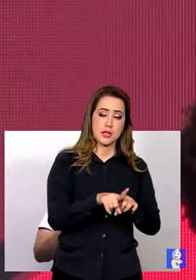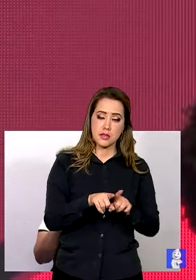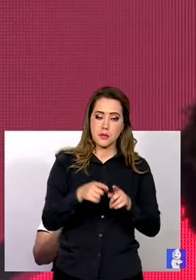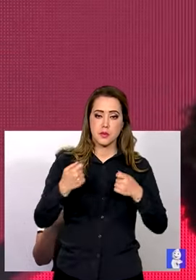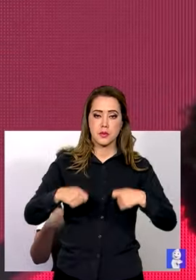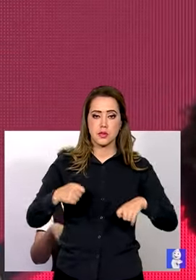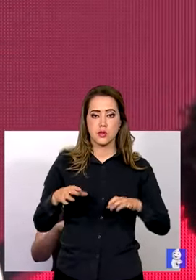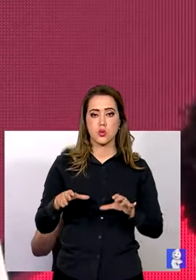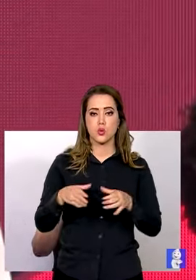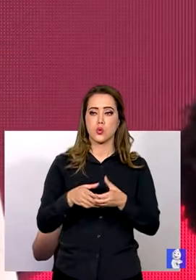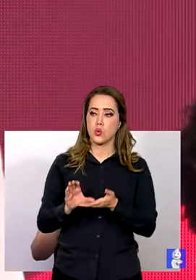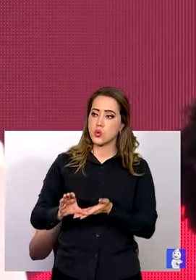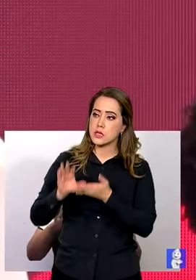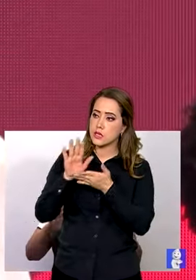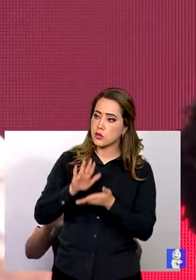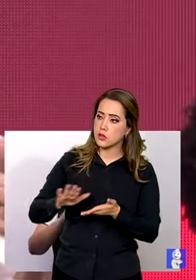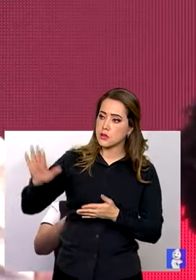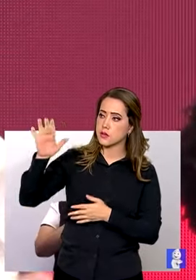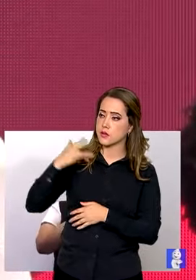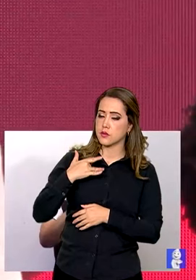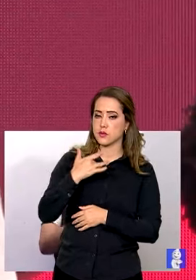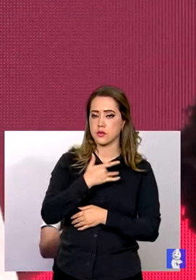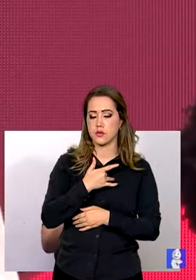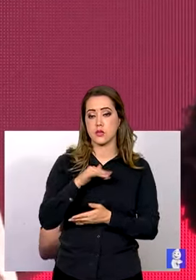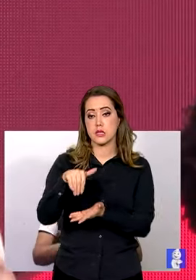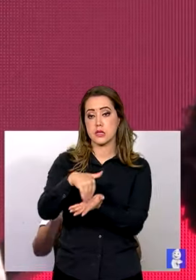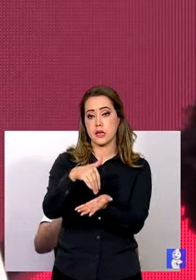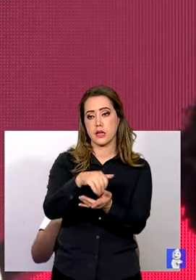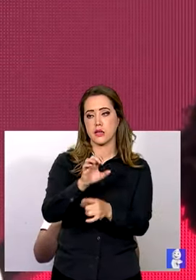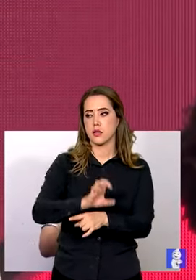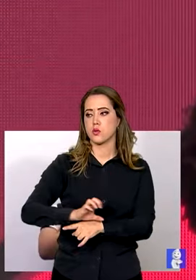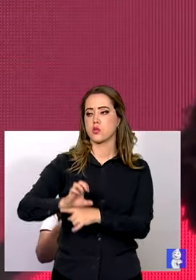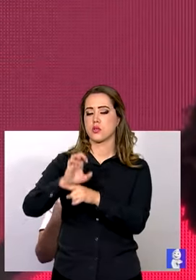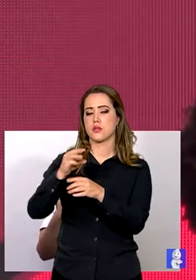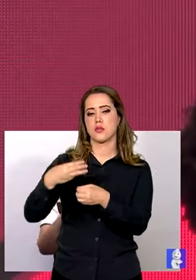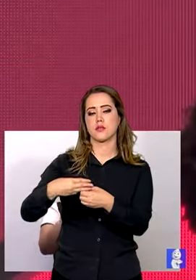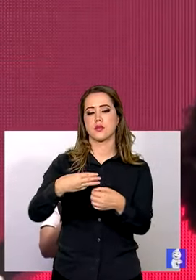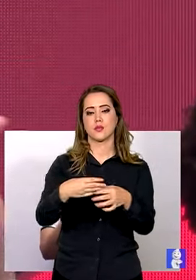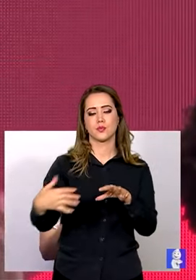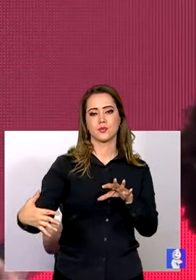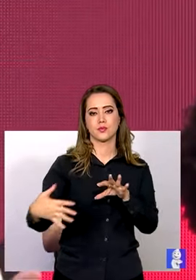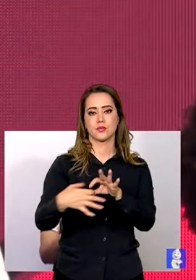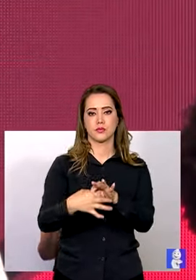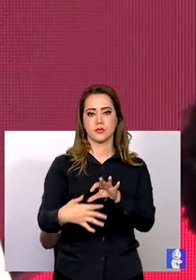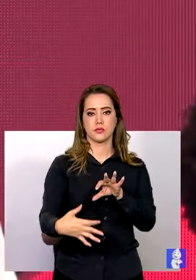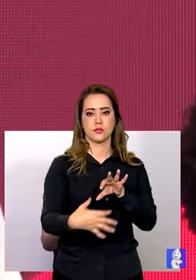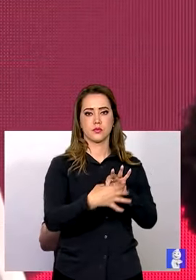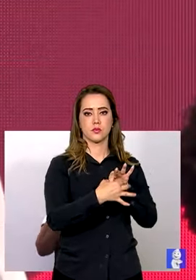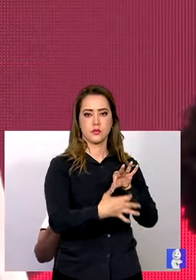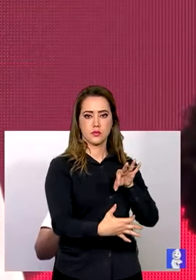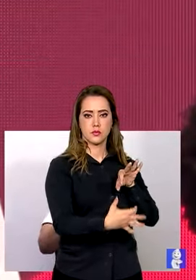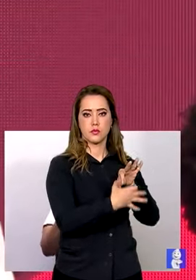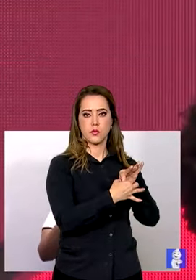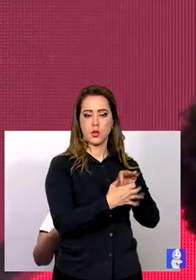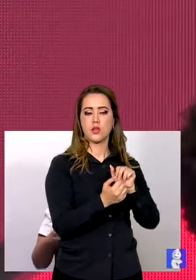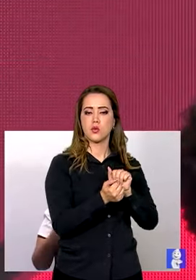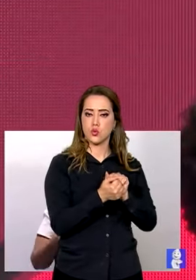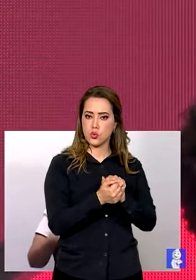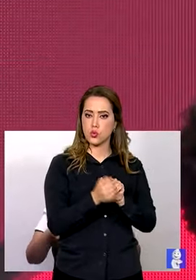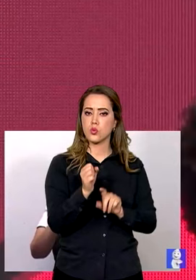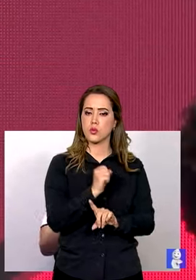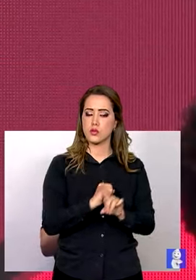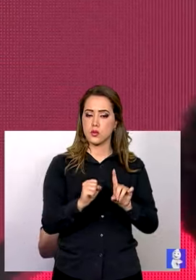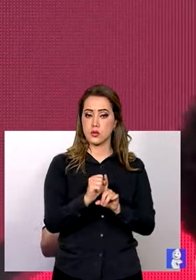com o Conselho Nacional de Saúde, com secretários de estados e municípios e com a sociedade. Eu sempre